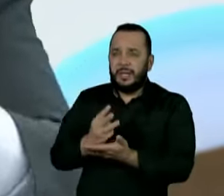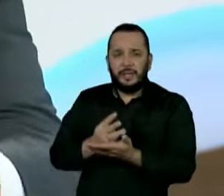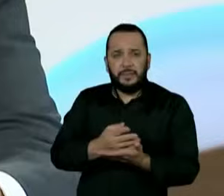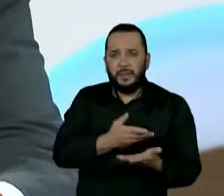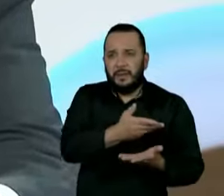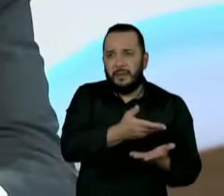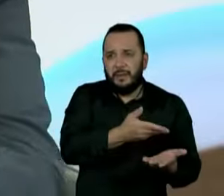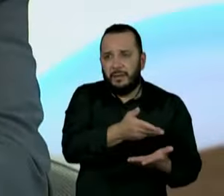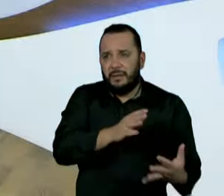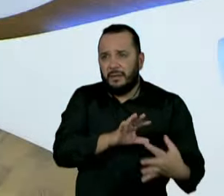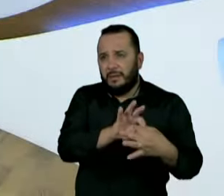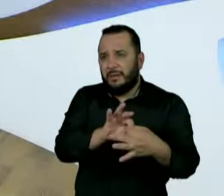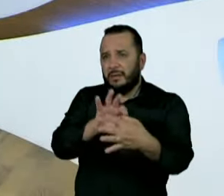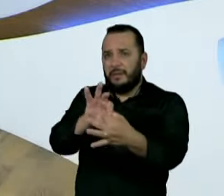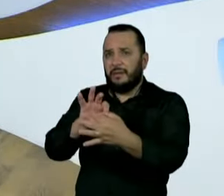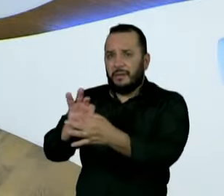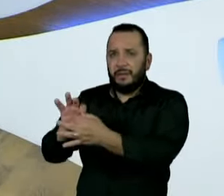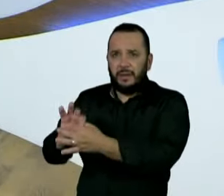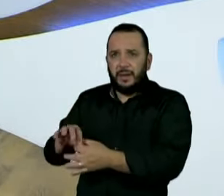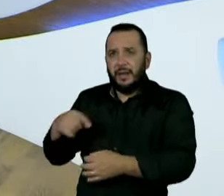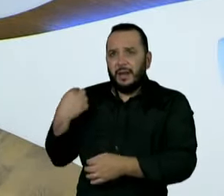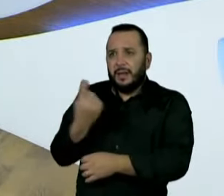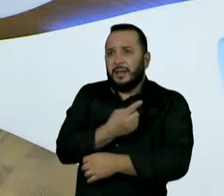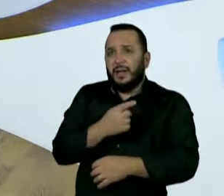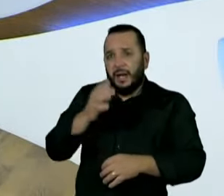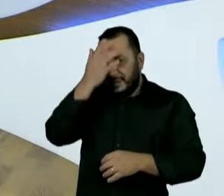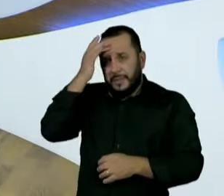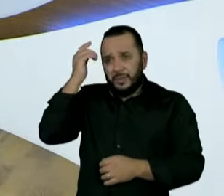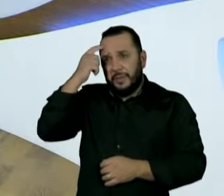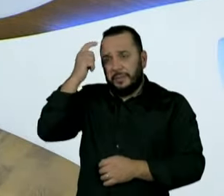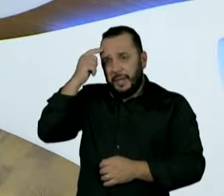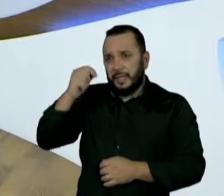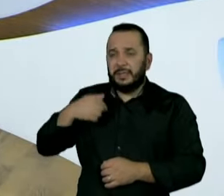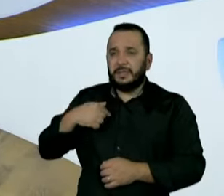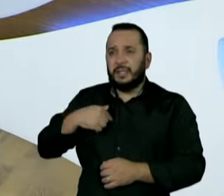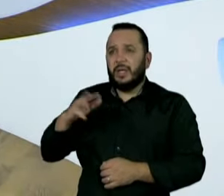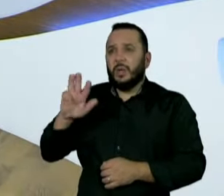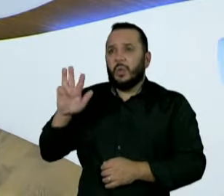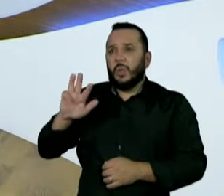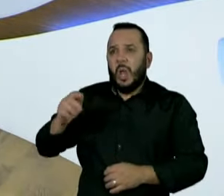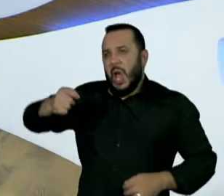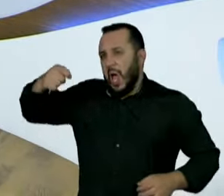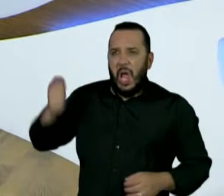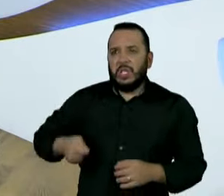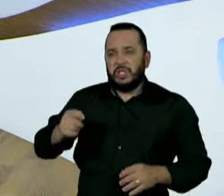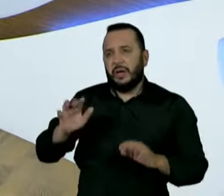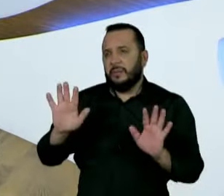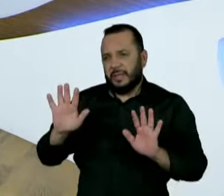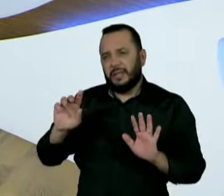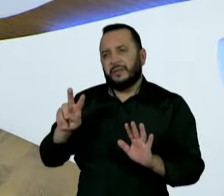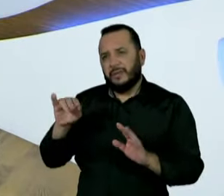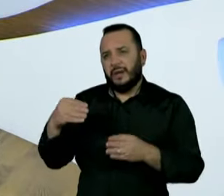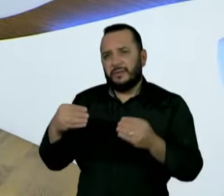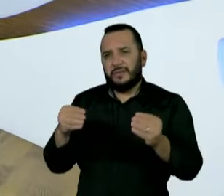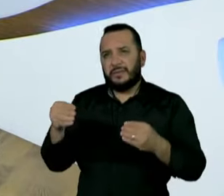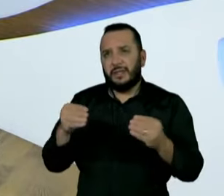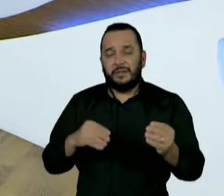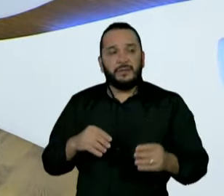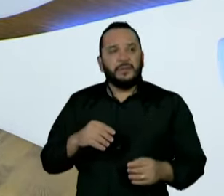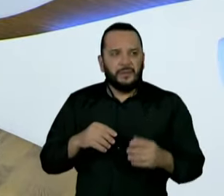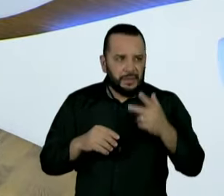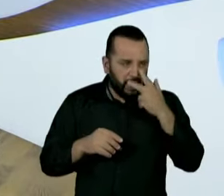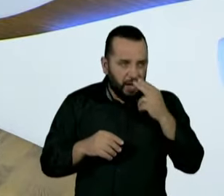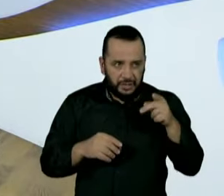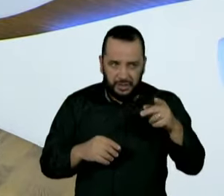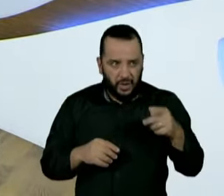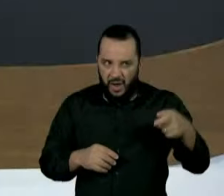ele ia radicalizar, ele ampliou. O senhor acha que esse não será o tom? O tom, ele ainda não encontrou o tom certo? Eu acho que o tom ainda vai ser